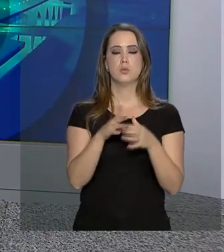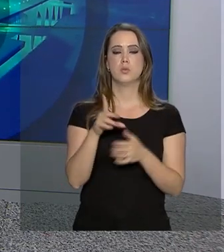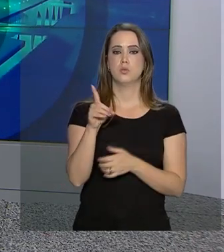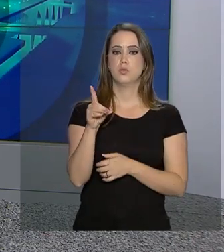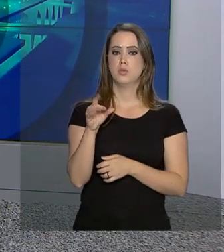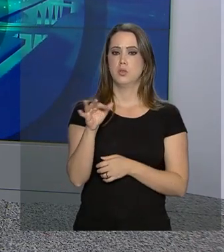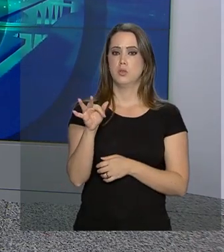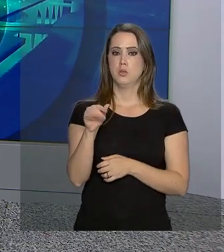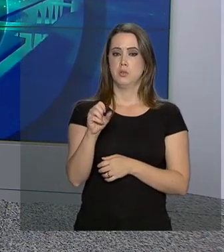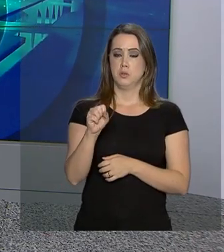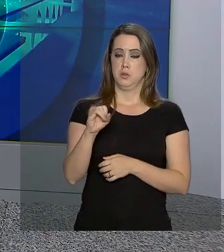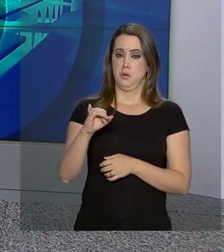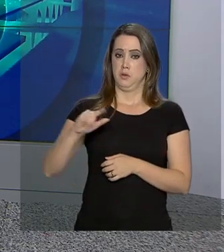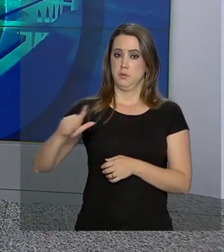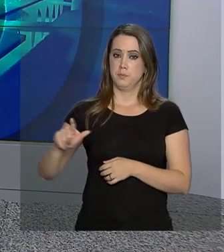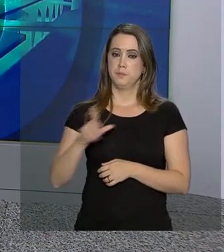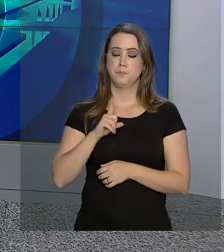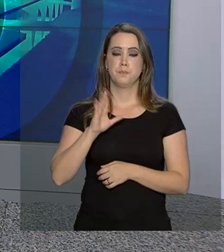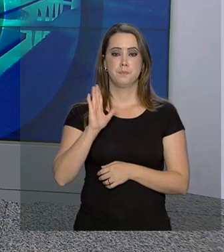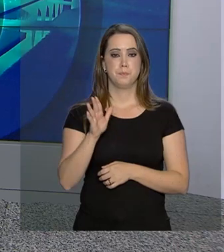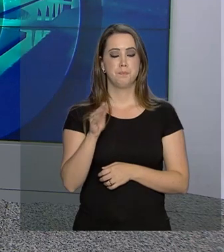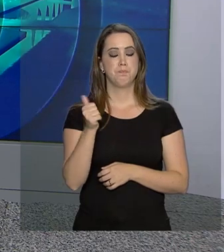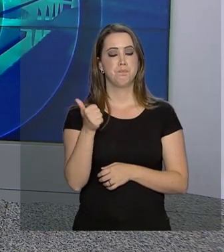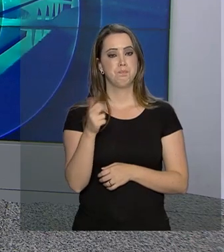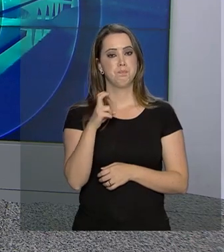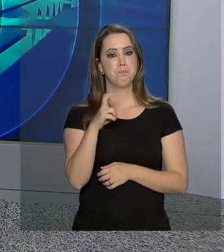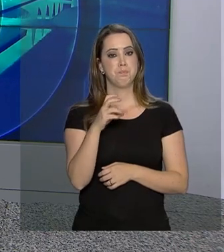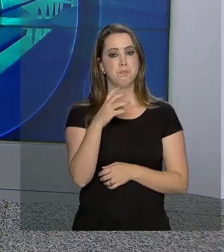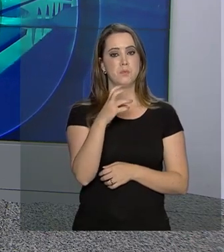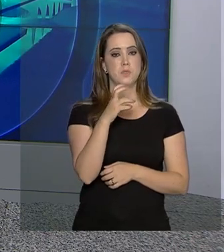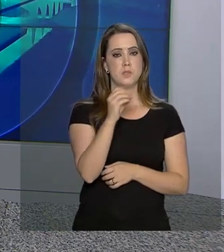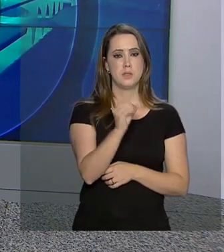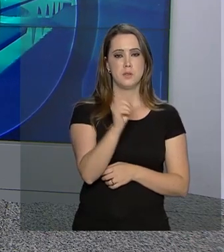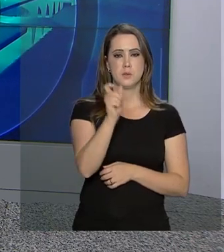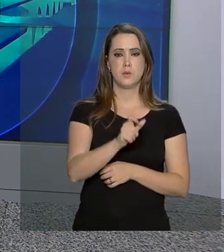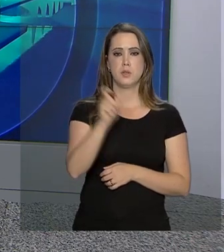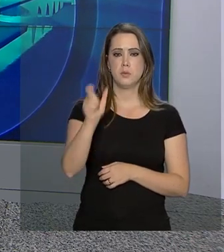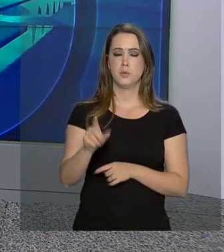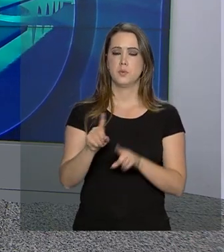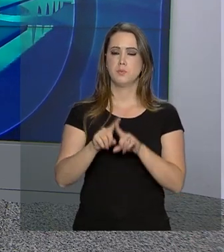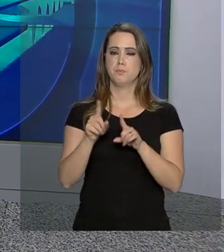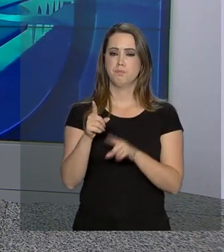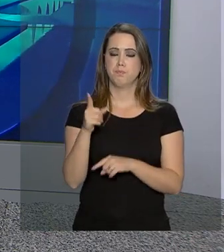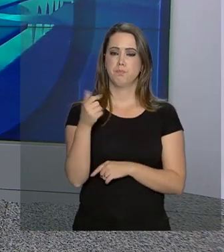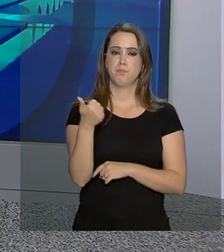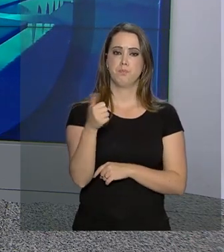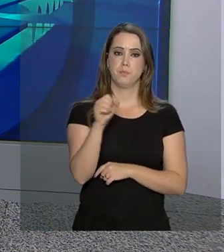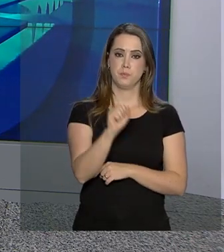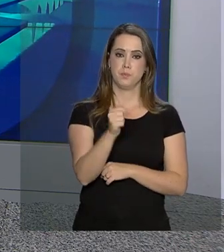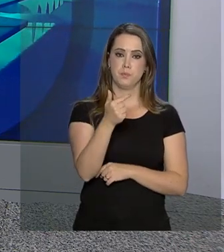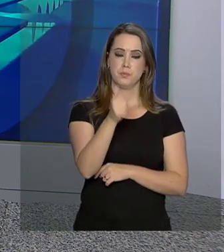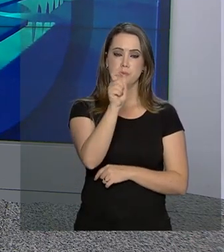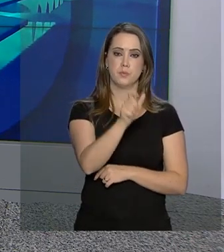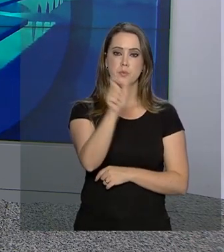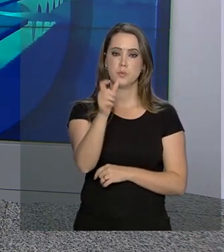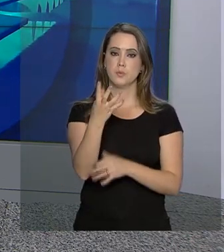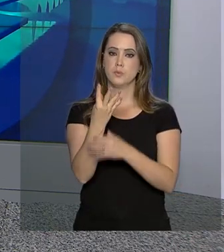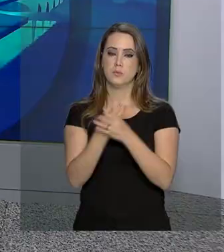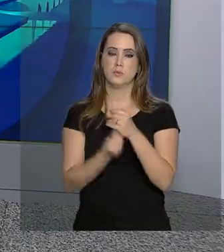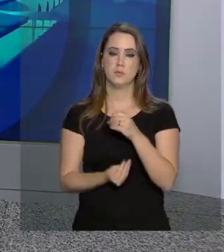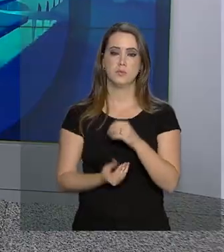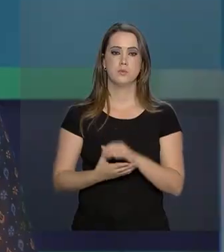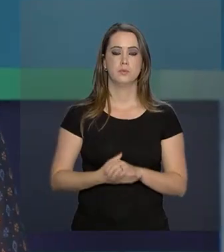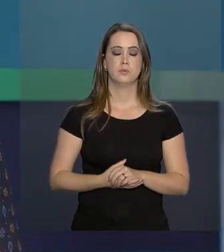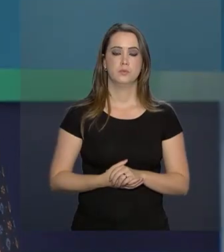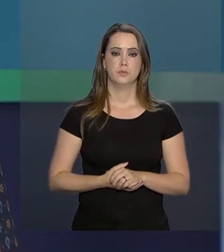Civil confirma a morte de 150 pessoas. 182 pessoas estão desaparecidas.